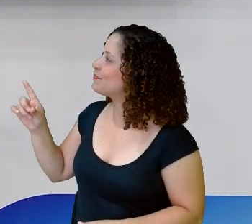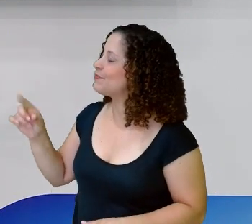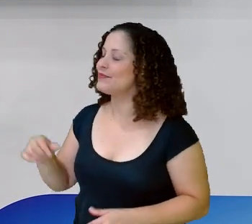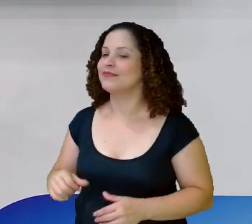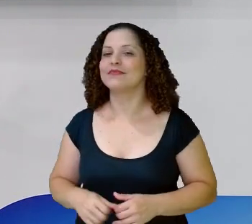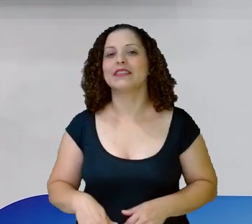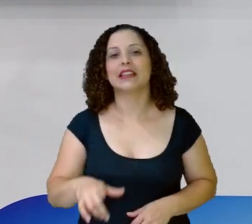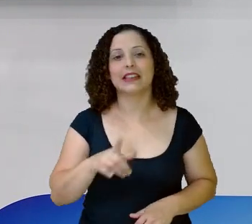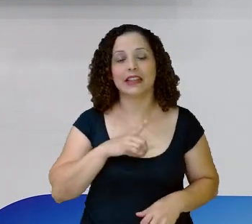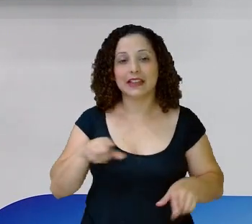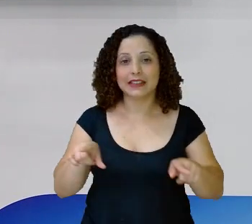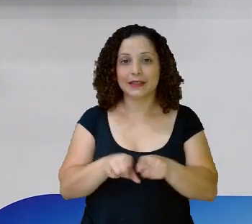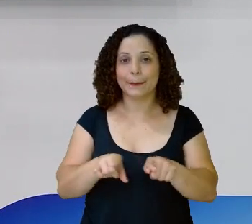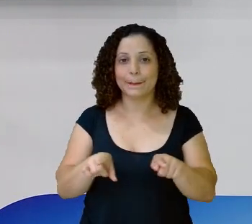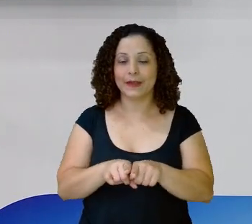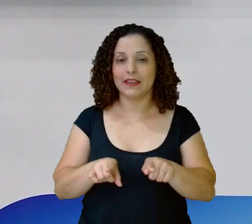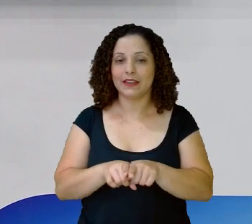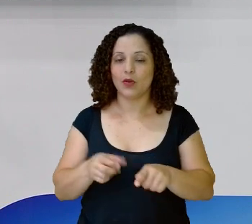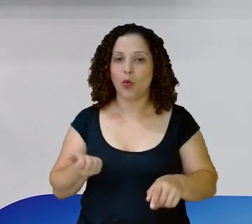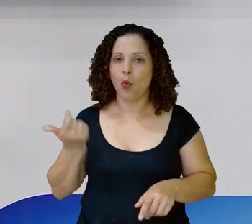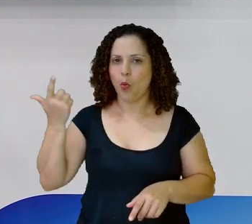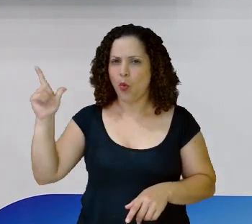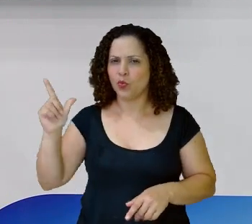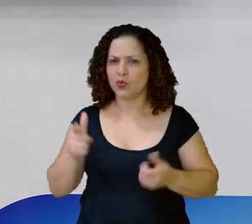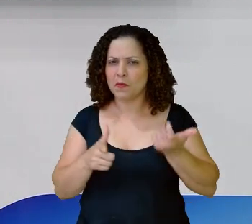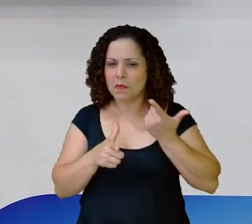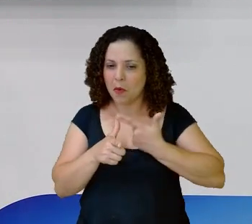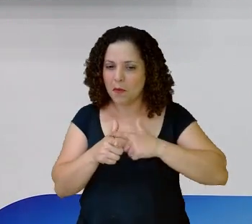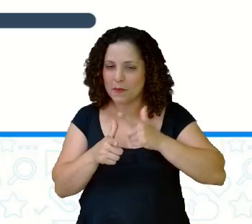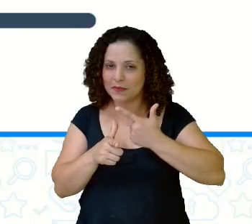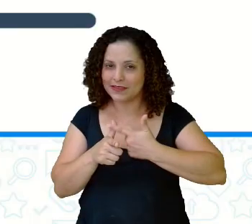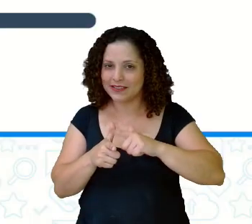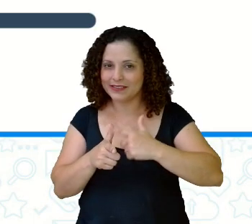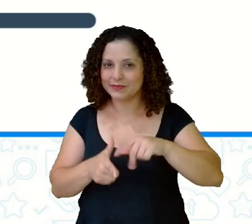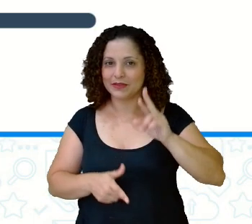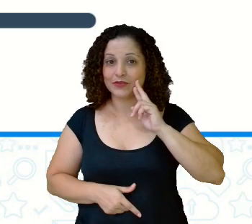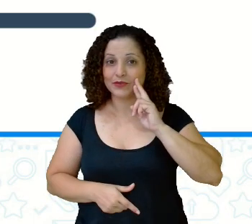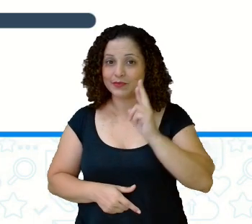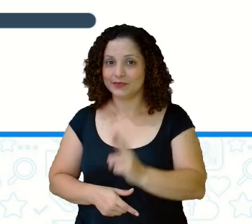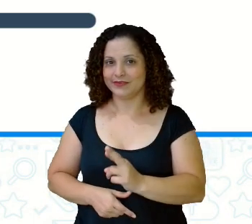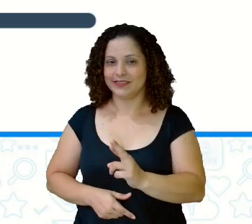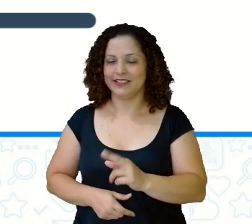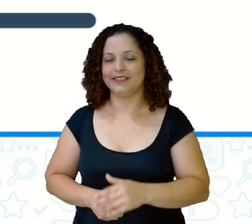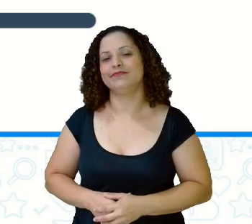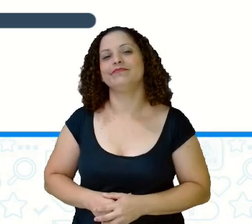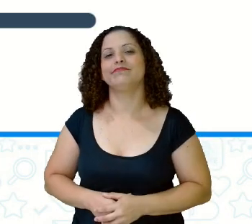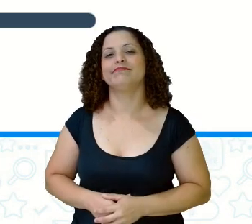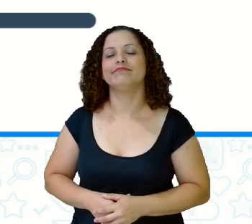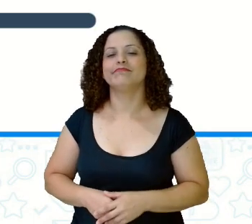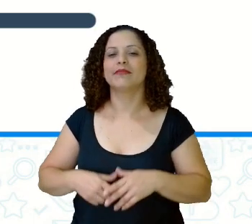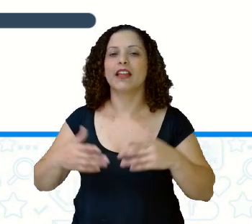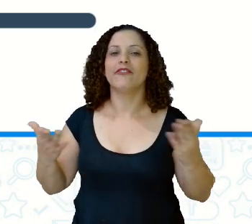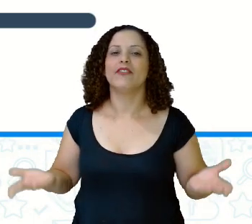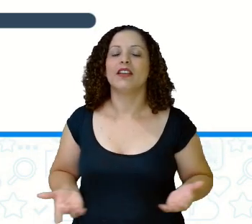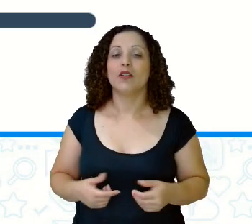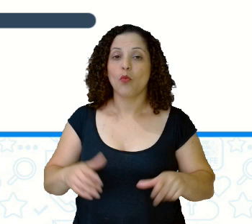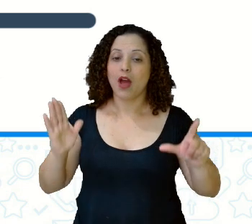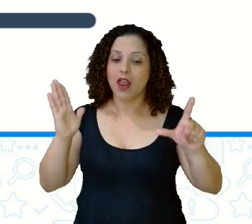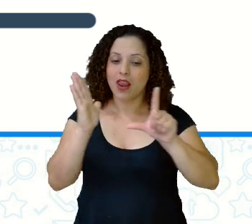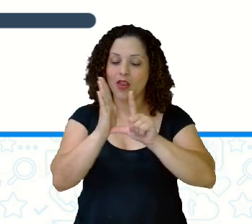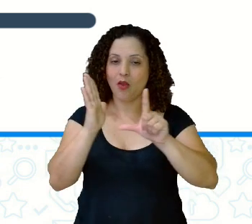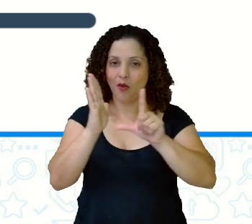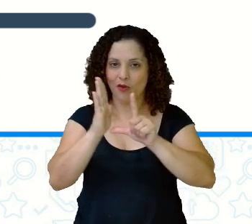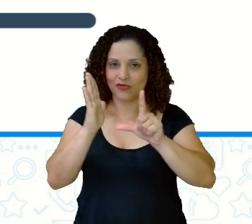situação Problema Para você Olha o que diz essa agora Uma loja Que vende